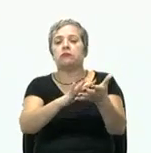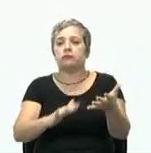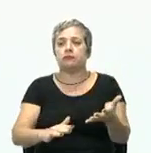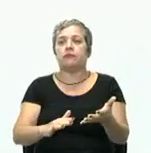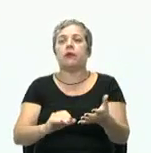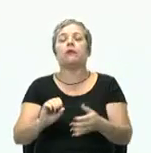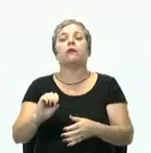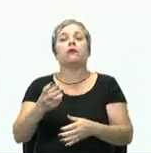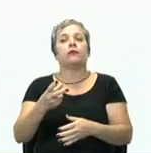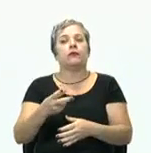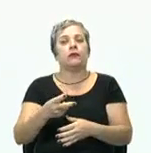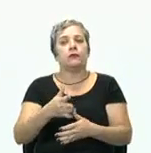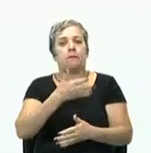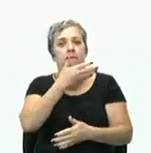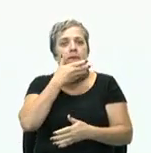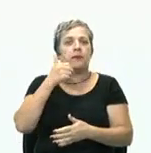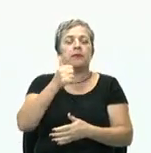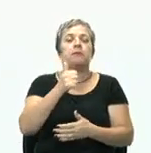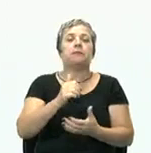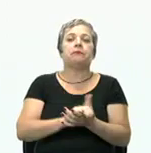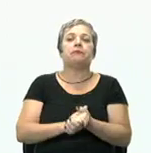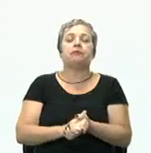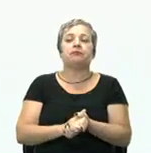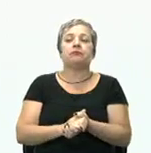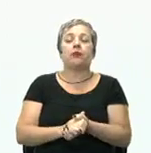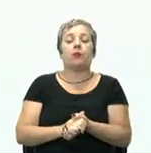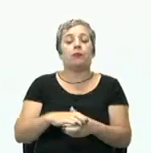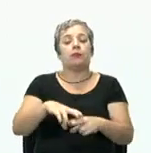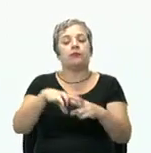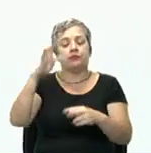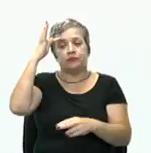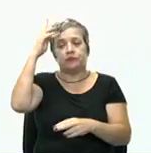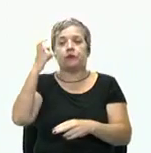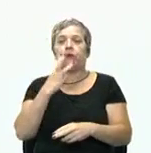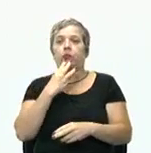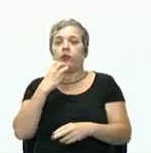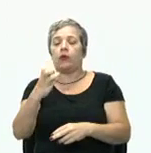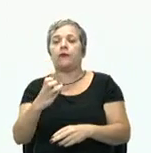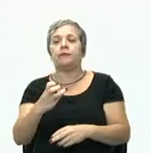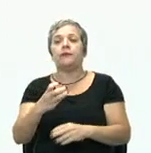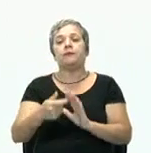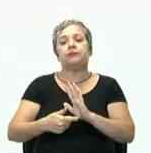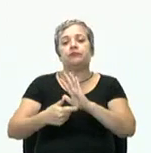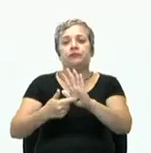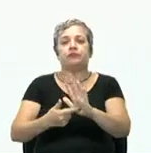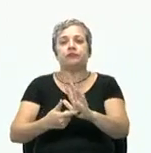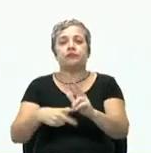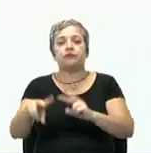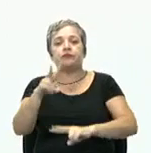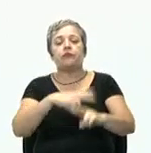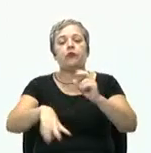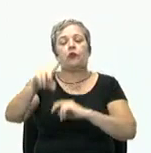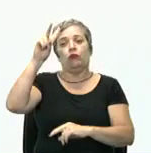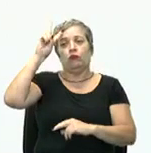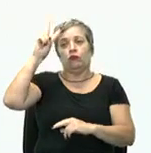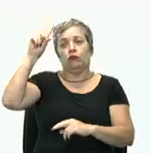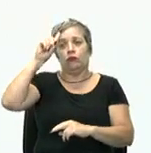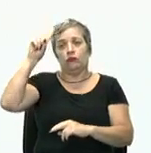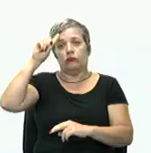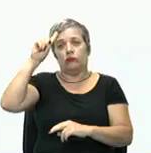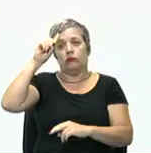ocorrem da melhor forma. Então, a teoria burocrática, ela vai defender a previsibilidade e a rotina,